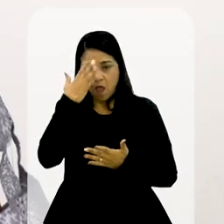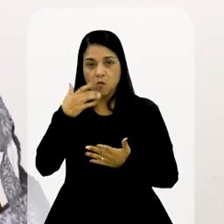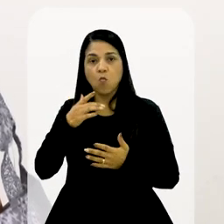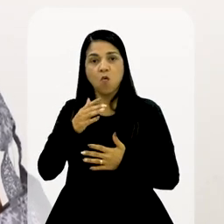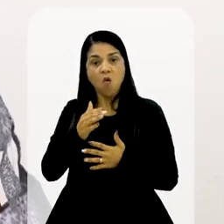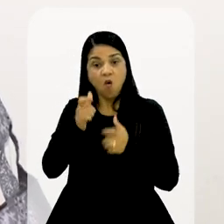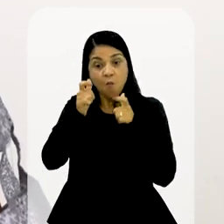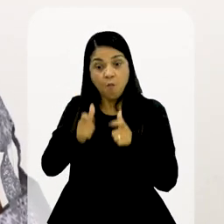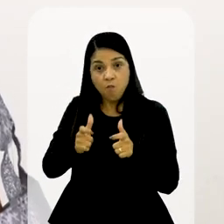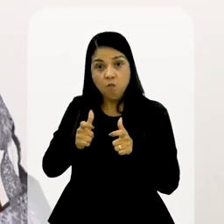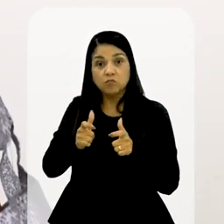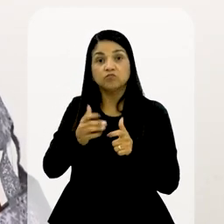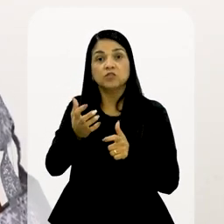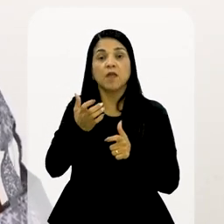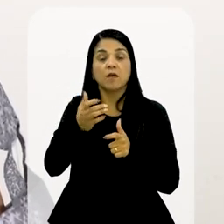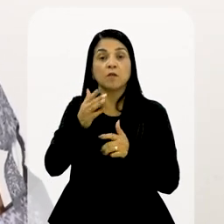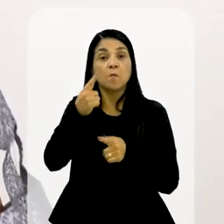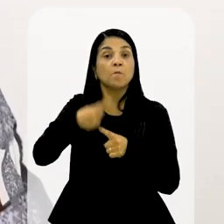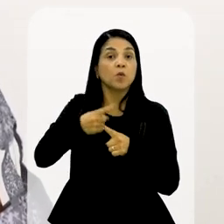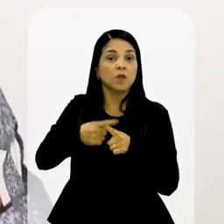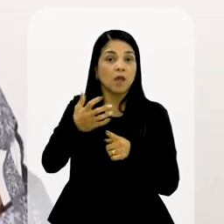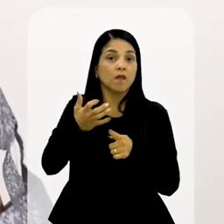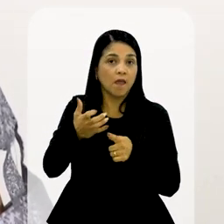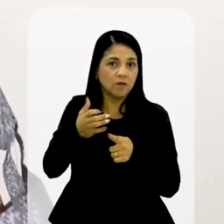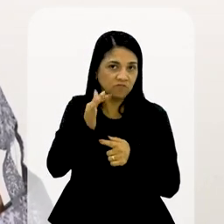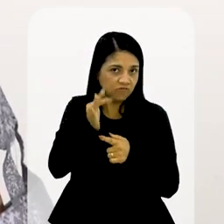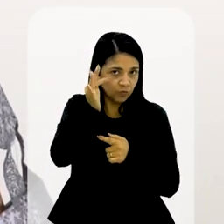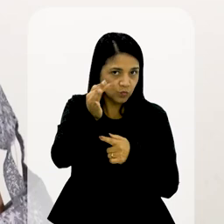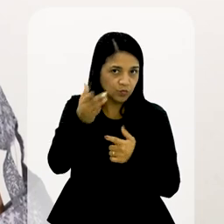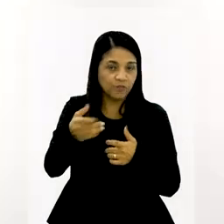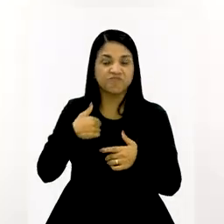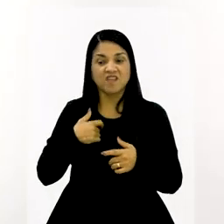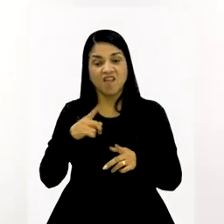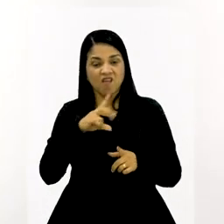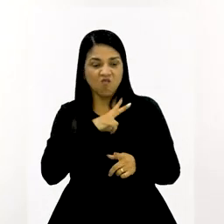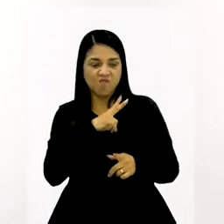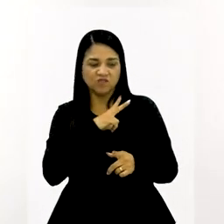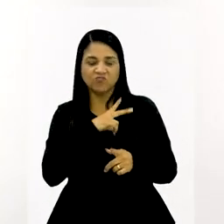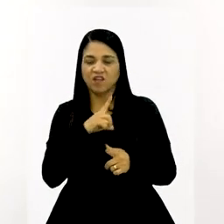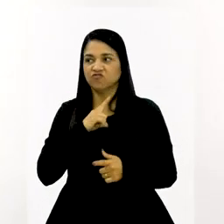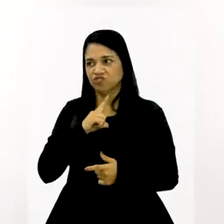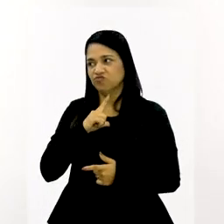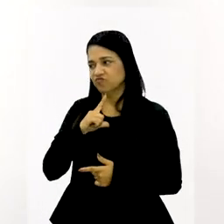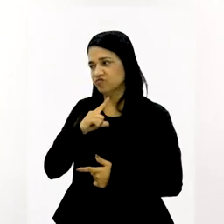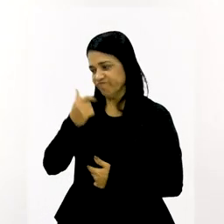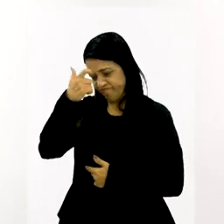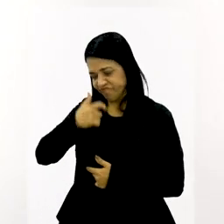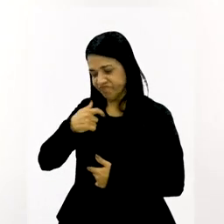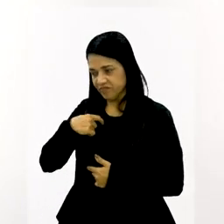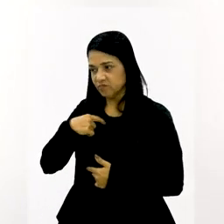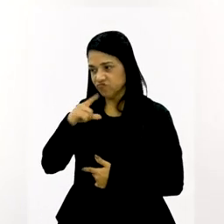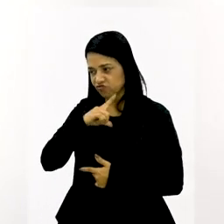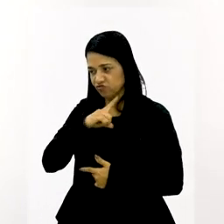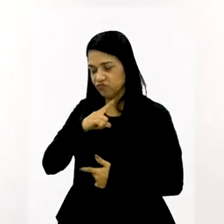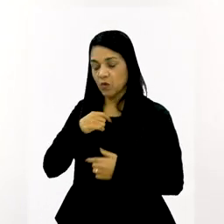quero, por que quero e aonde eu quero chegar. Estou te fazendo essa pergunta porque eu, particularmente, tive.